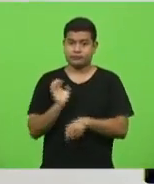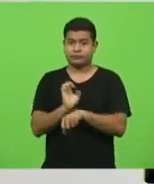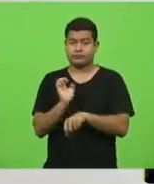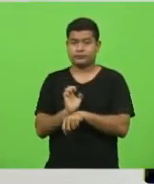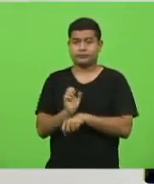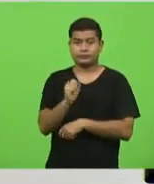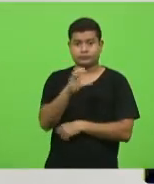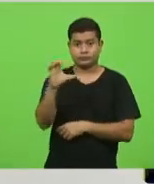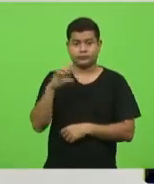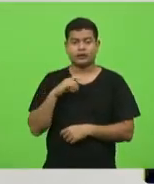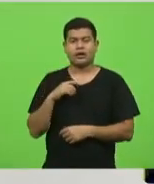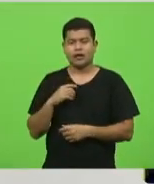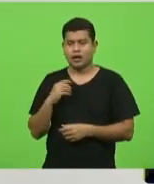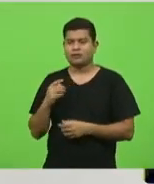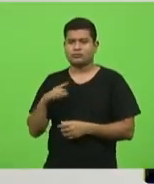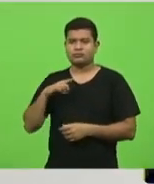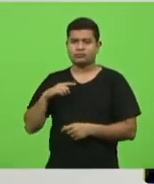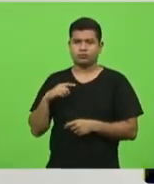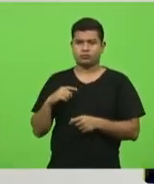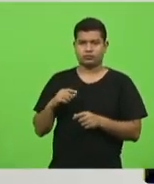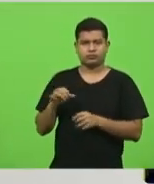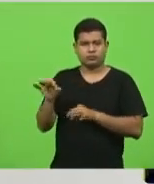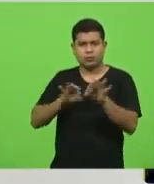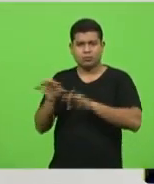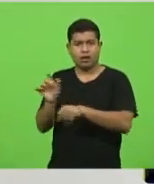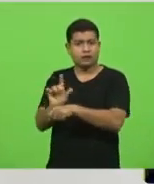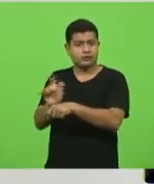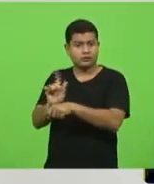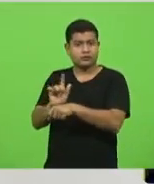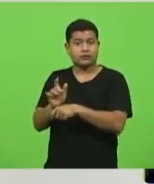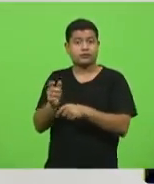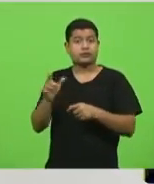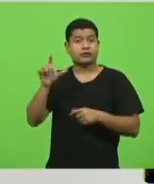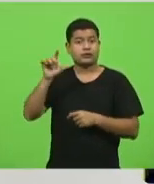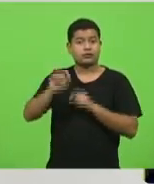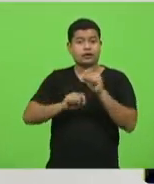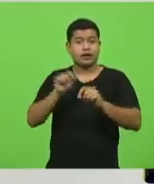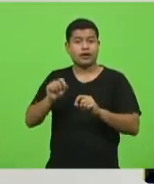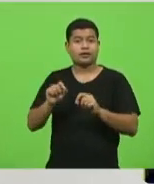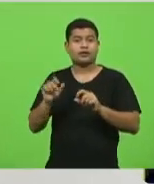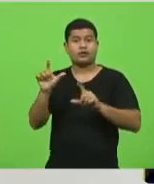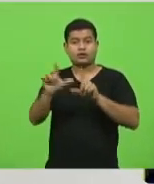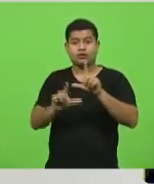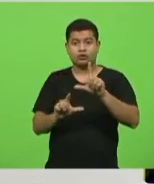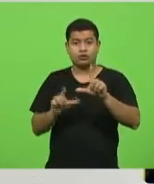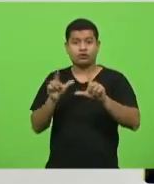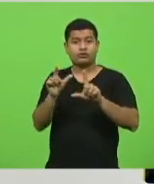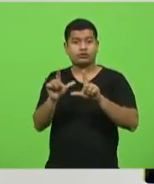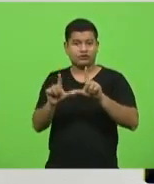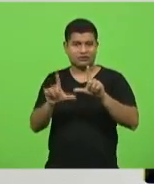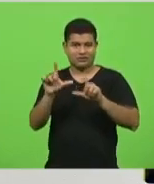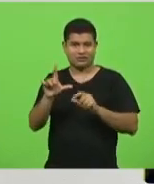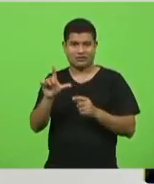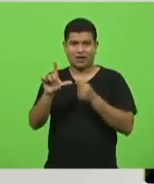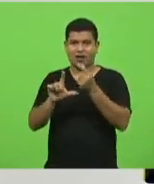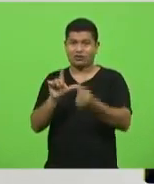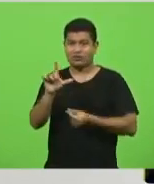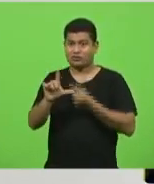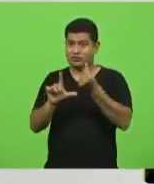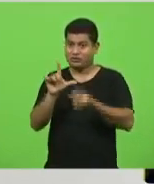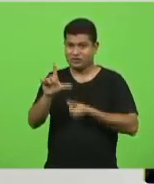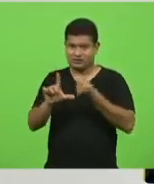bem da logística. A secretaria, o Ministério da Saúde vem distribuindo as vacinas aos estados